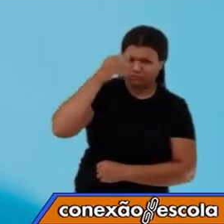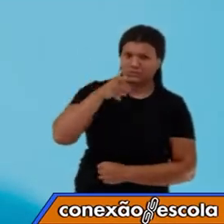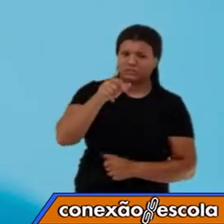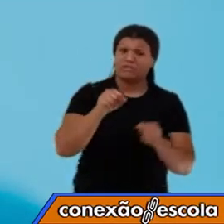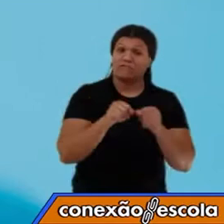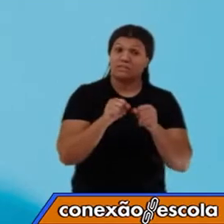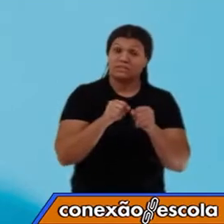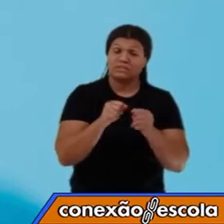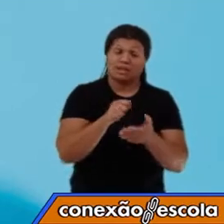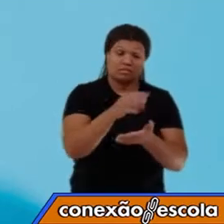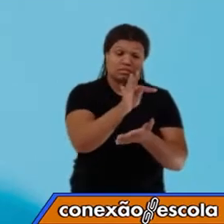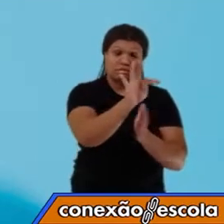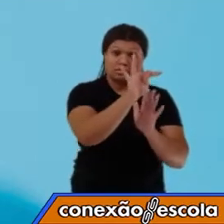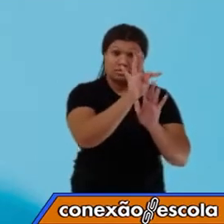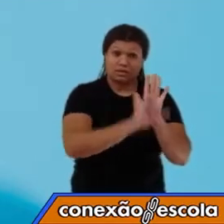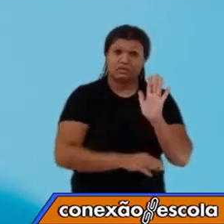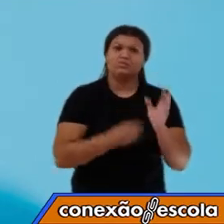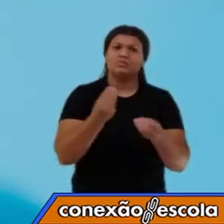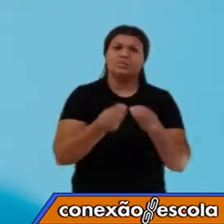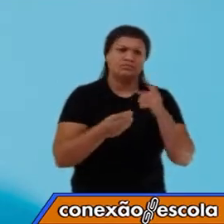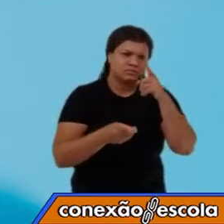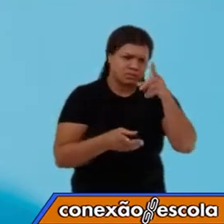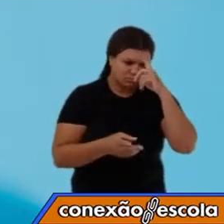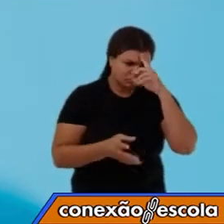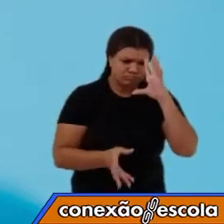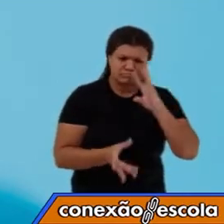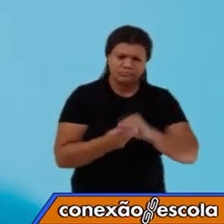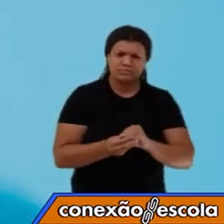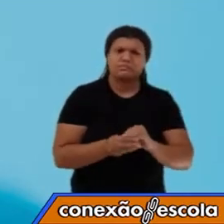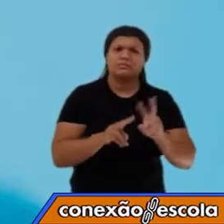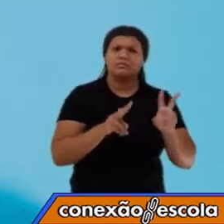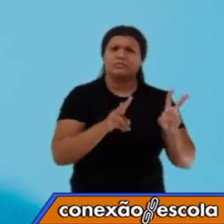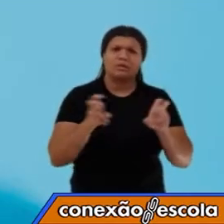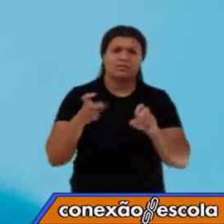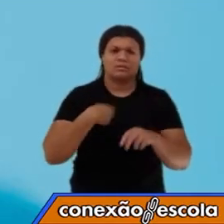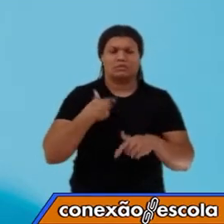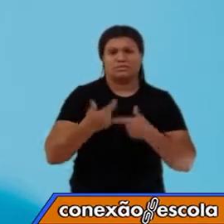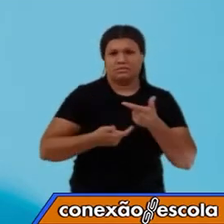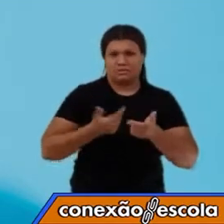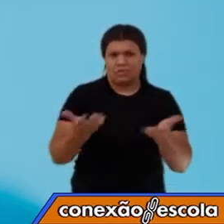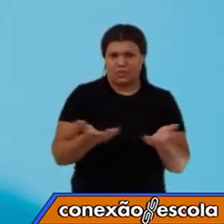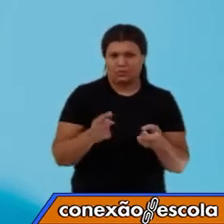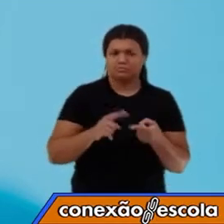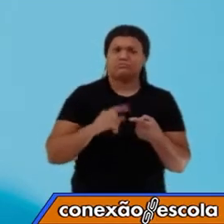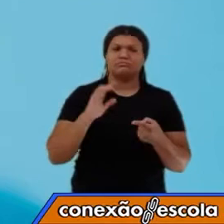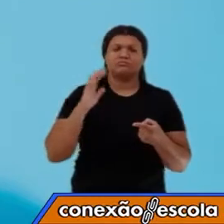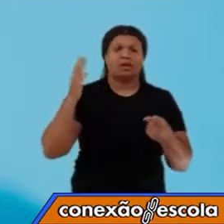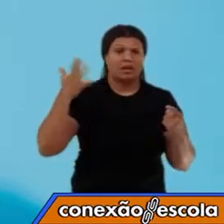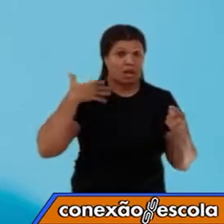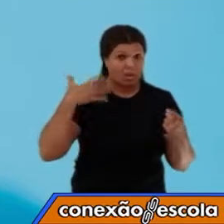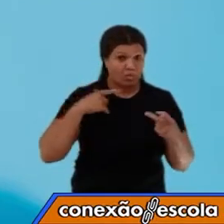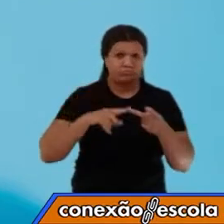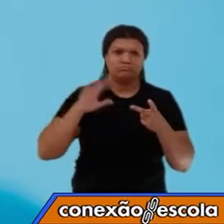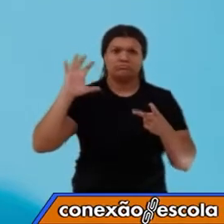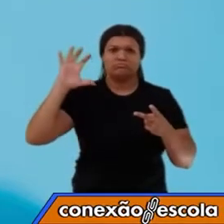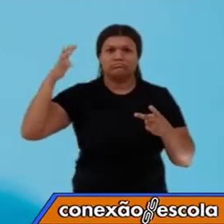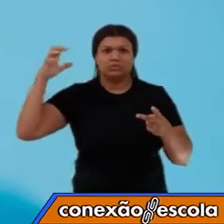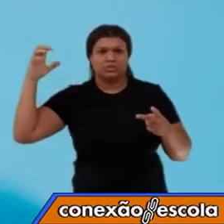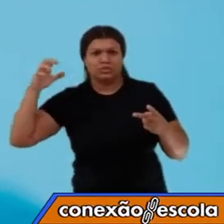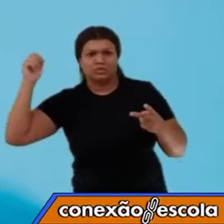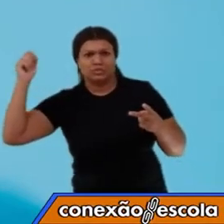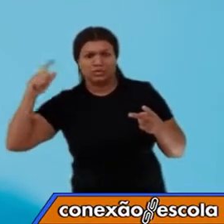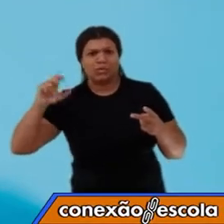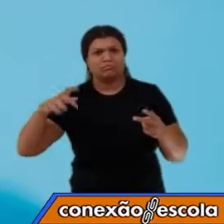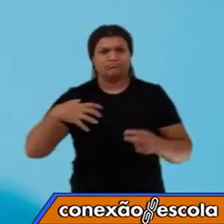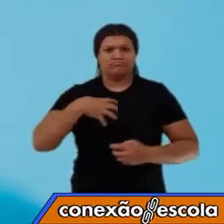texto, então, expondo sua compreensão sobre os termos que nós trabalhamos hoje. Calor, temperatura e sensação